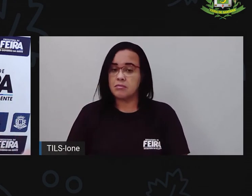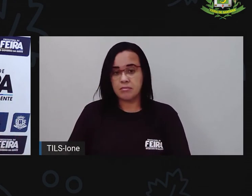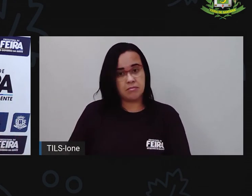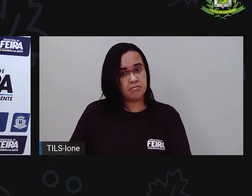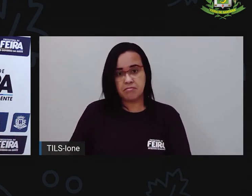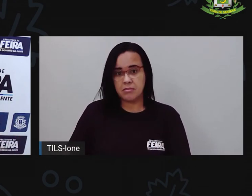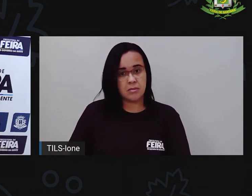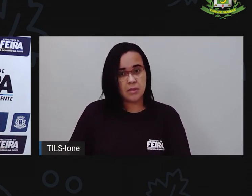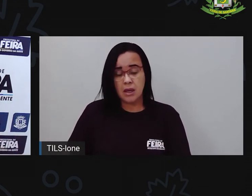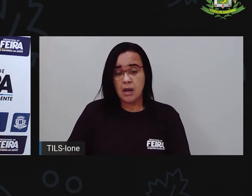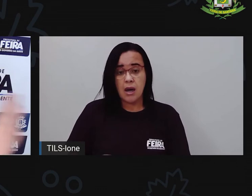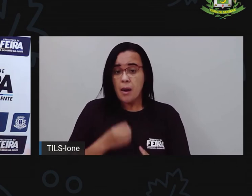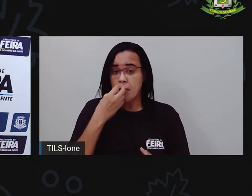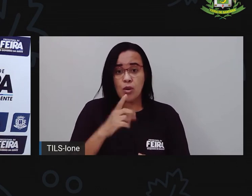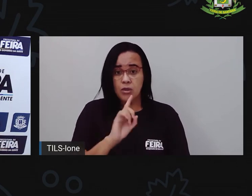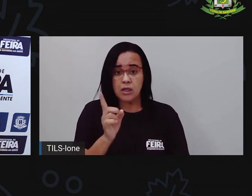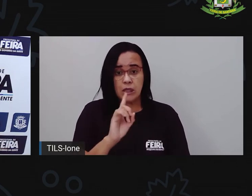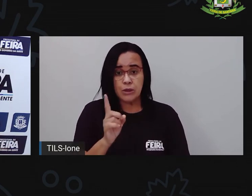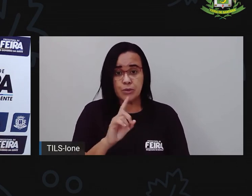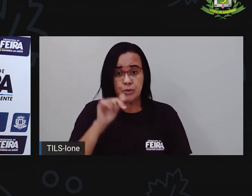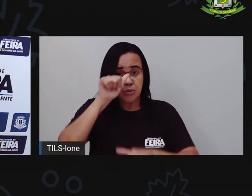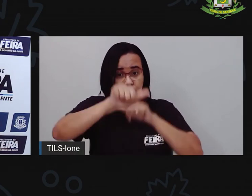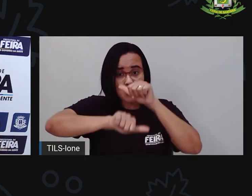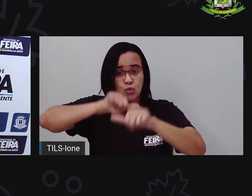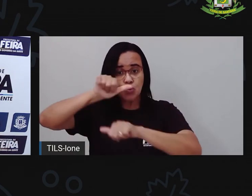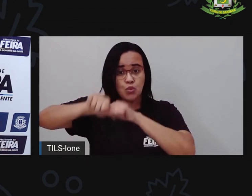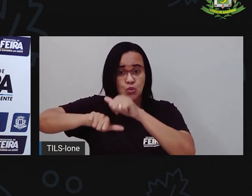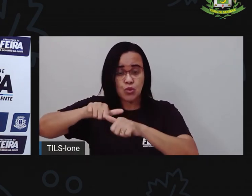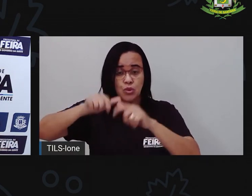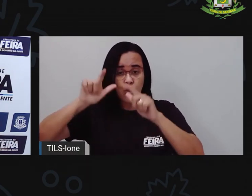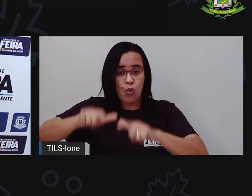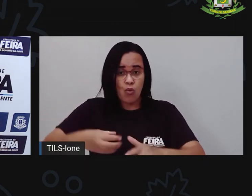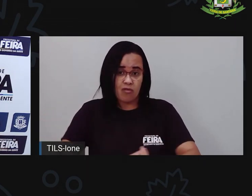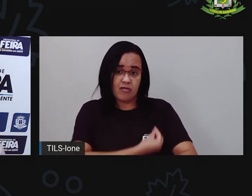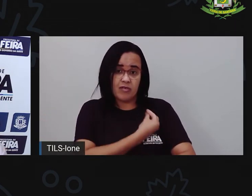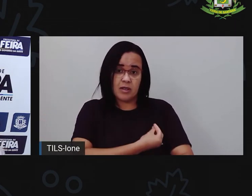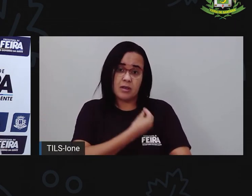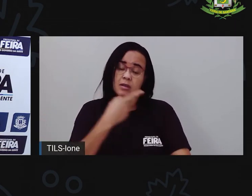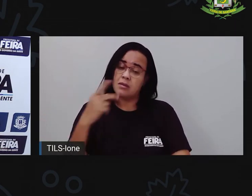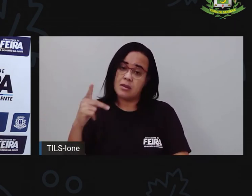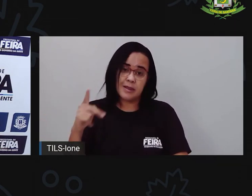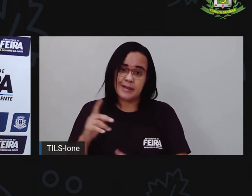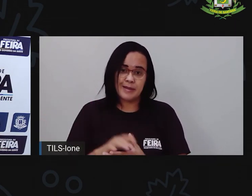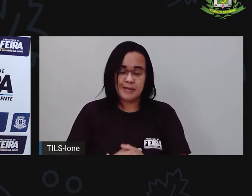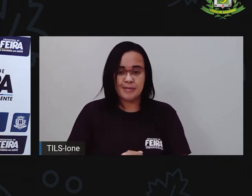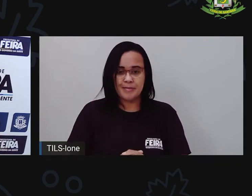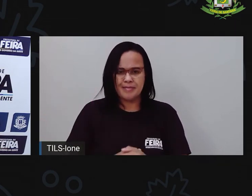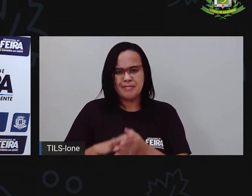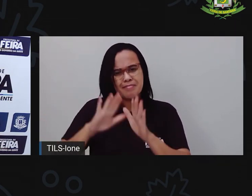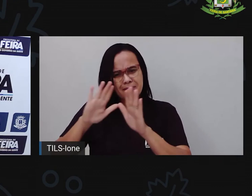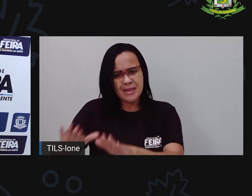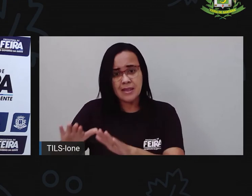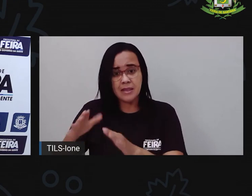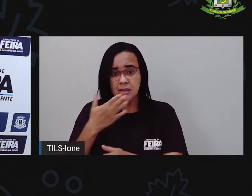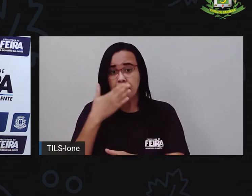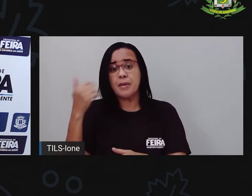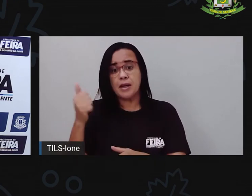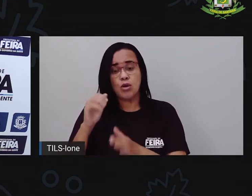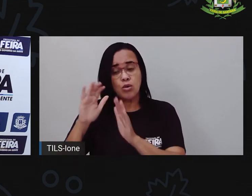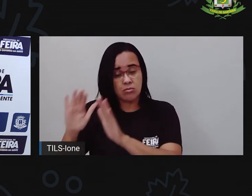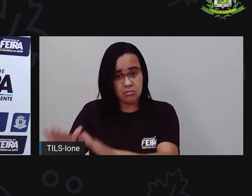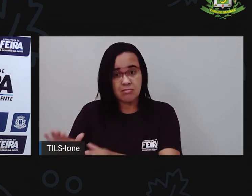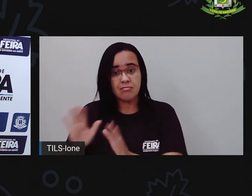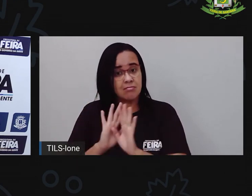Não pode, porque senão você vai modificar o ambiente, né? E quando vai, tem gente que quando vai no